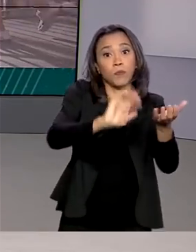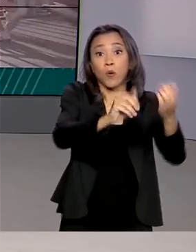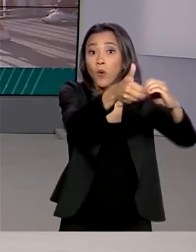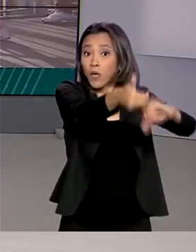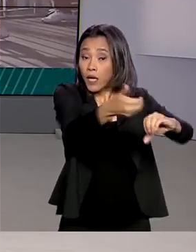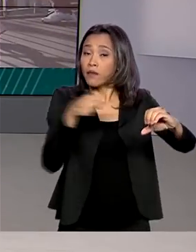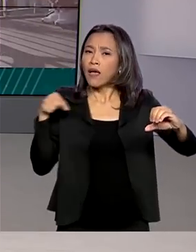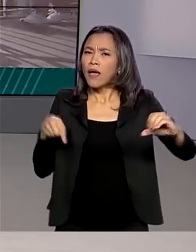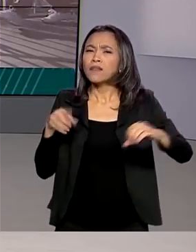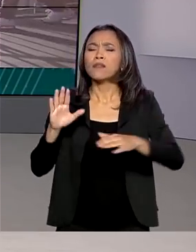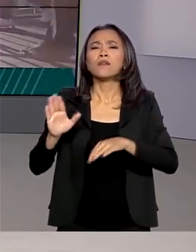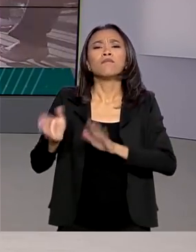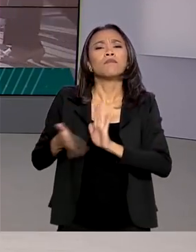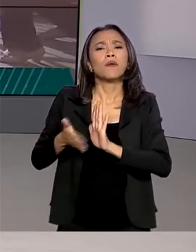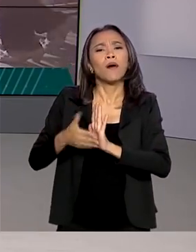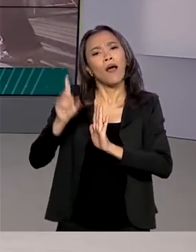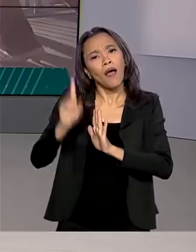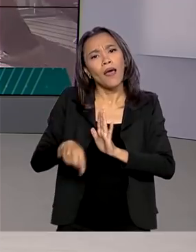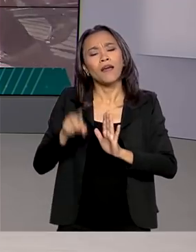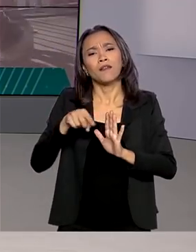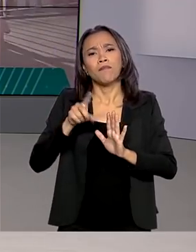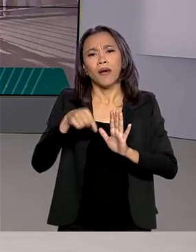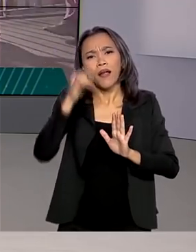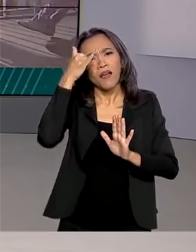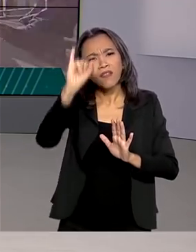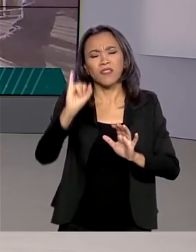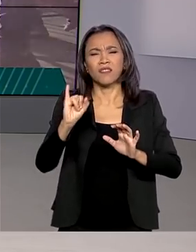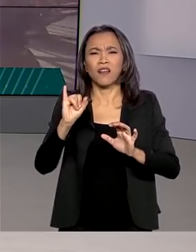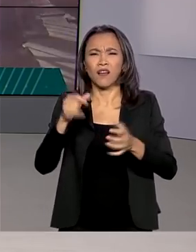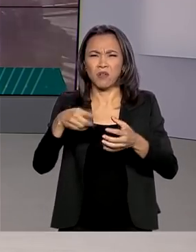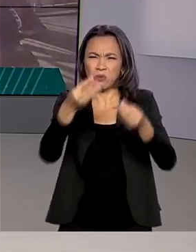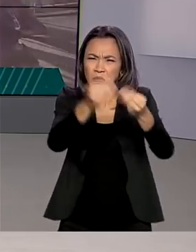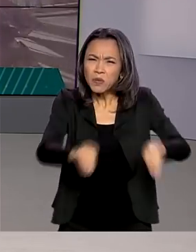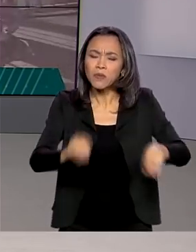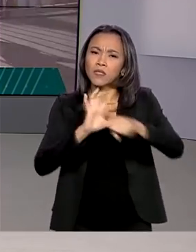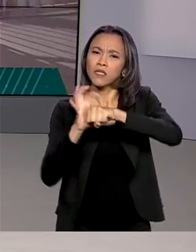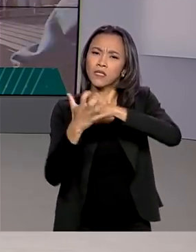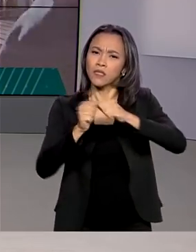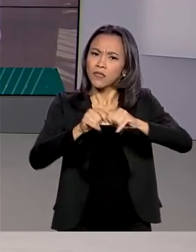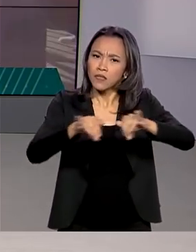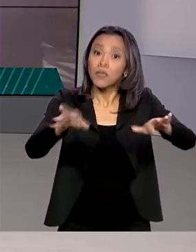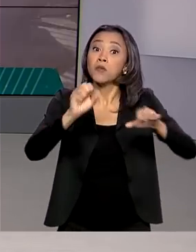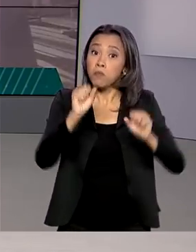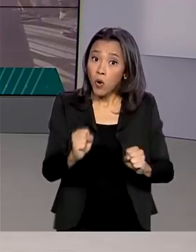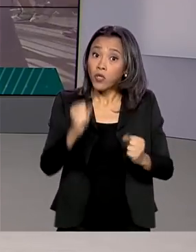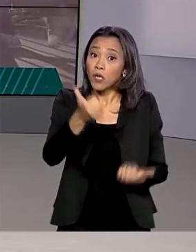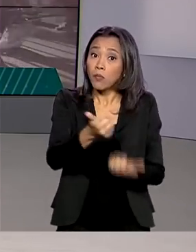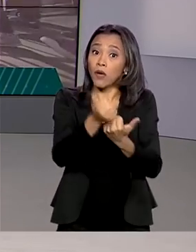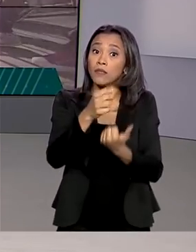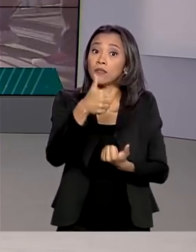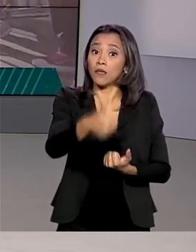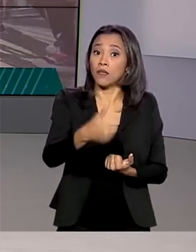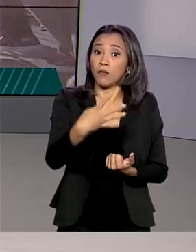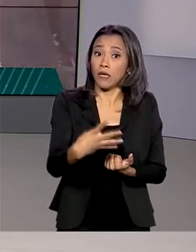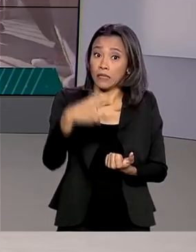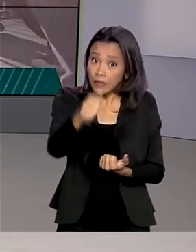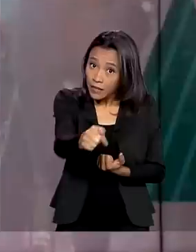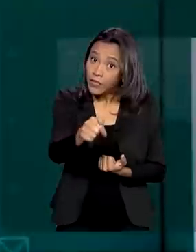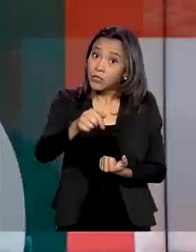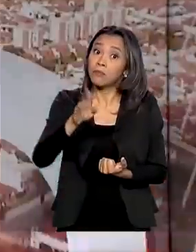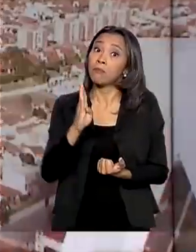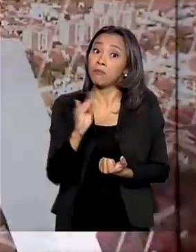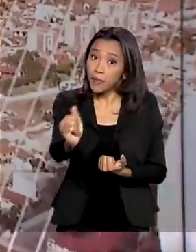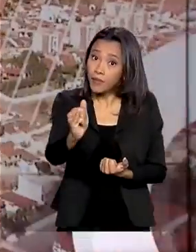de um pacote para conter os prejuízos do coronavírus e pode injetar até R 147 bilhões na economia.